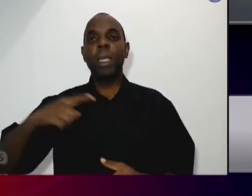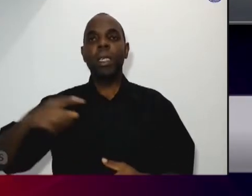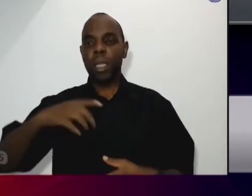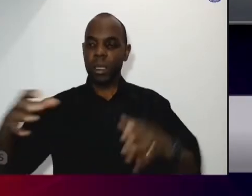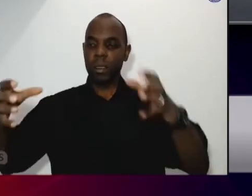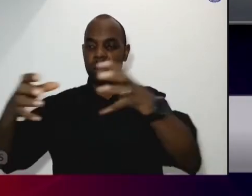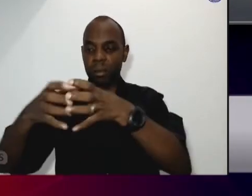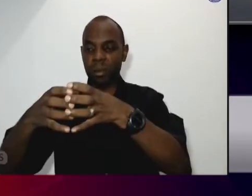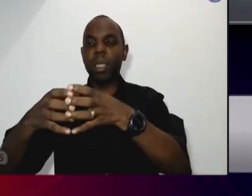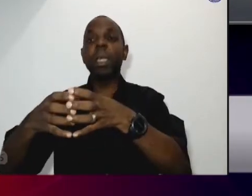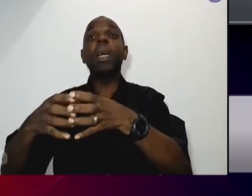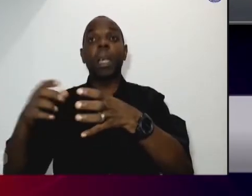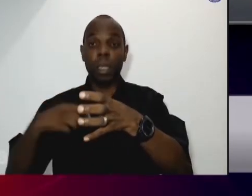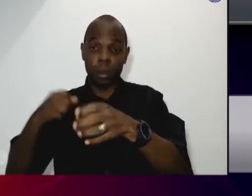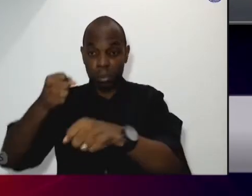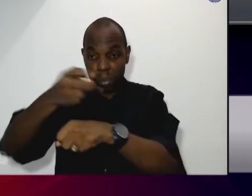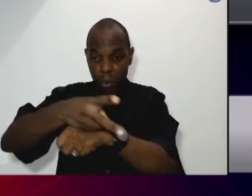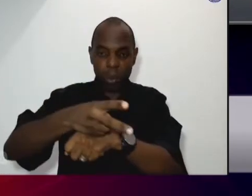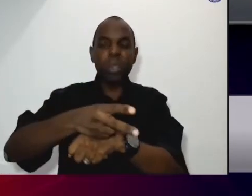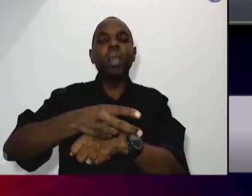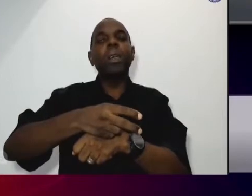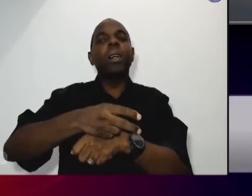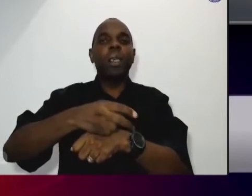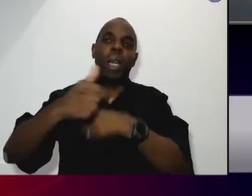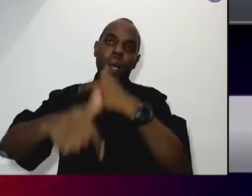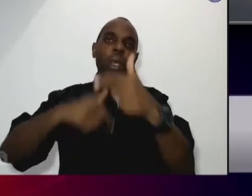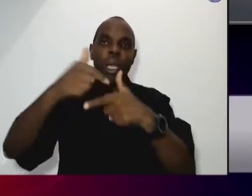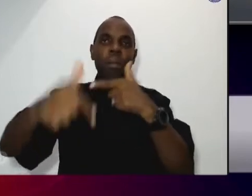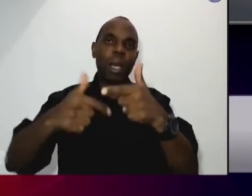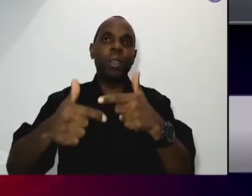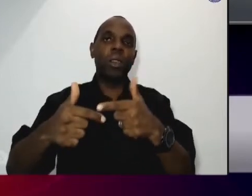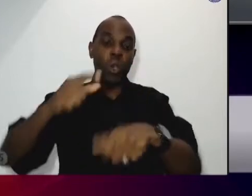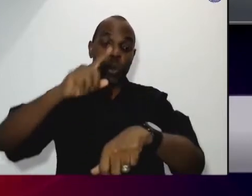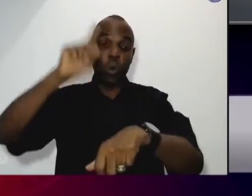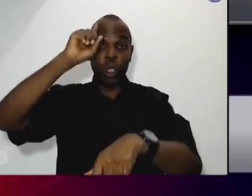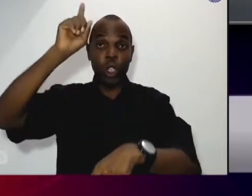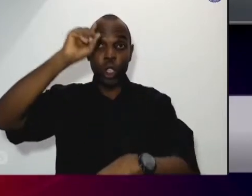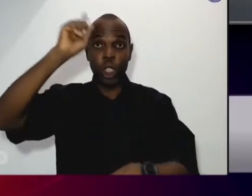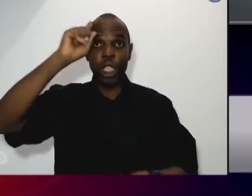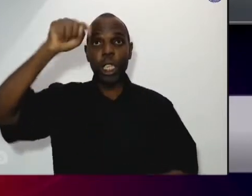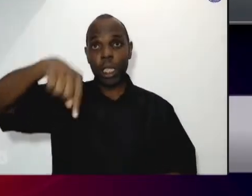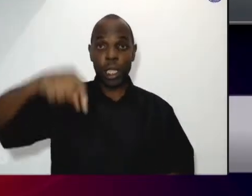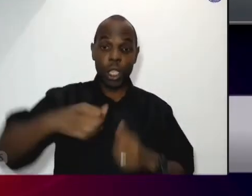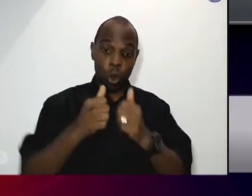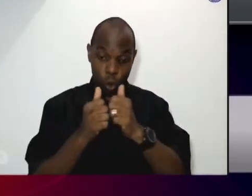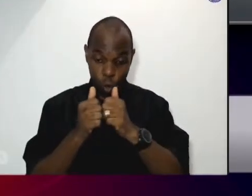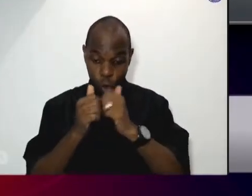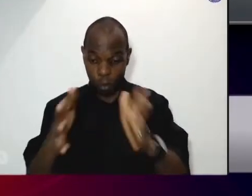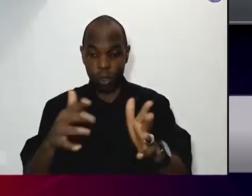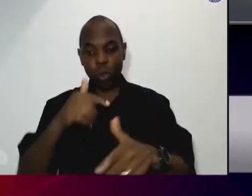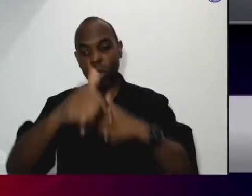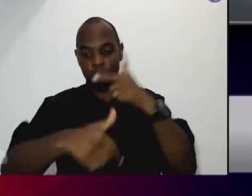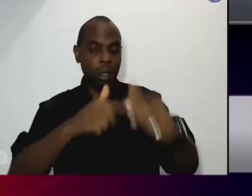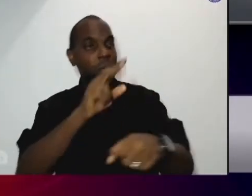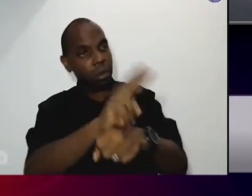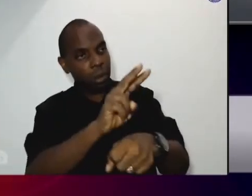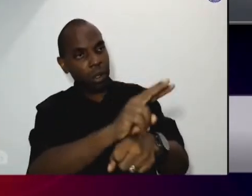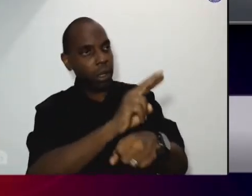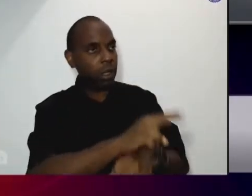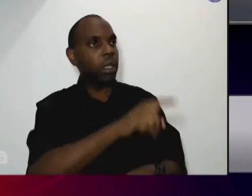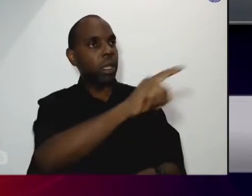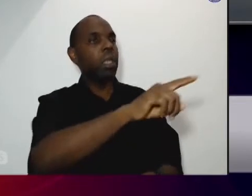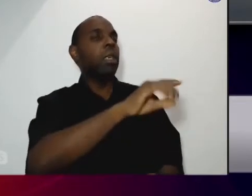atrás então hoje foi a data que nós começamos esse trabalho de proteger e servir a comunidade de